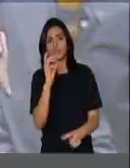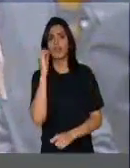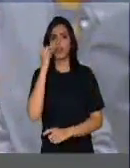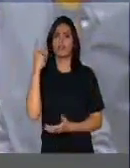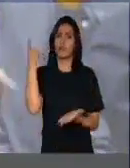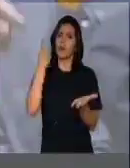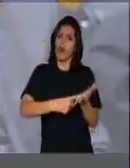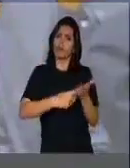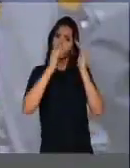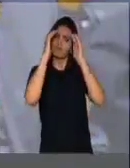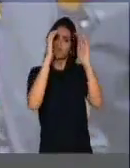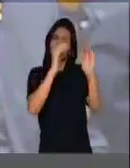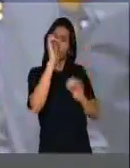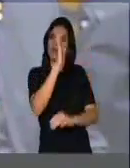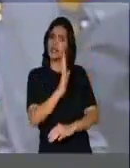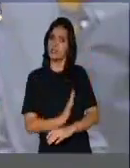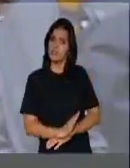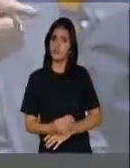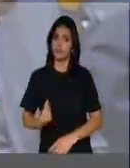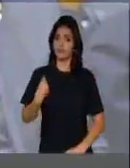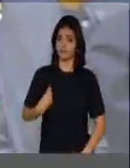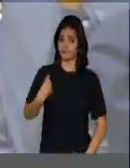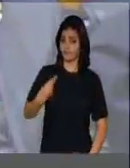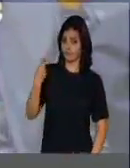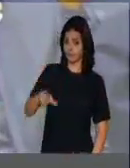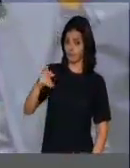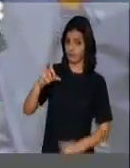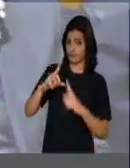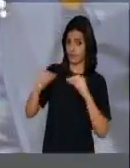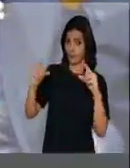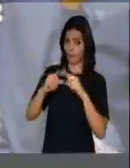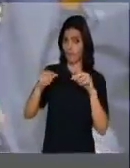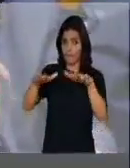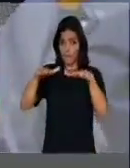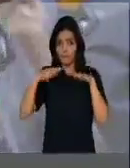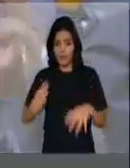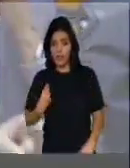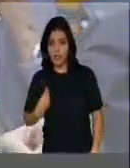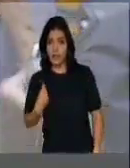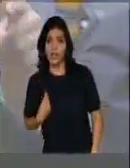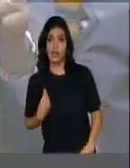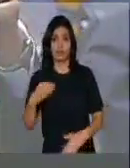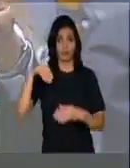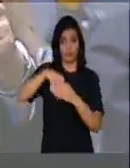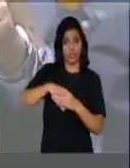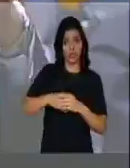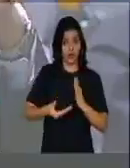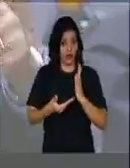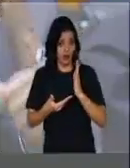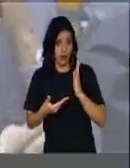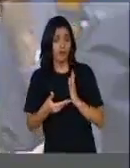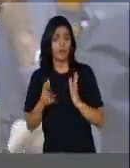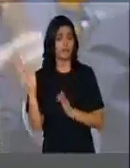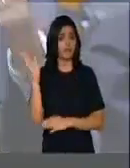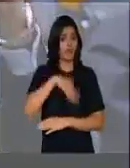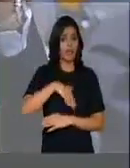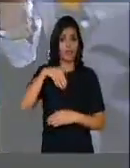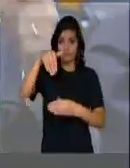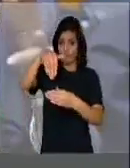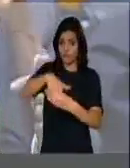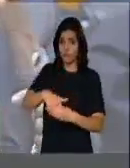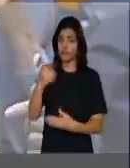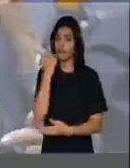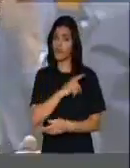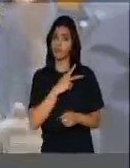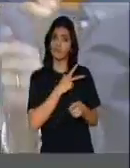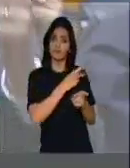compromisso com o Brasil. Estão aqui em Brasília, estão aqui no plenário, estão aqui na casa e vão vir votar aqui que nós vamos